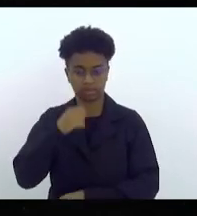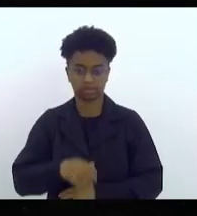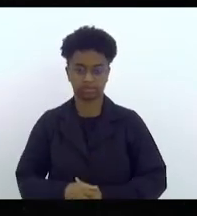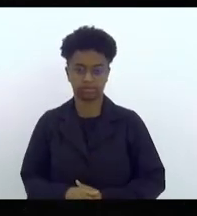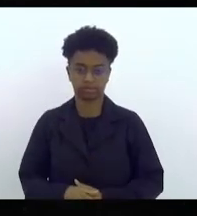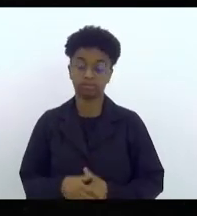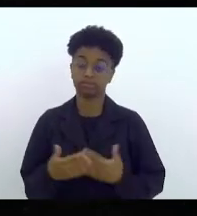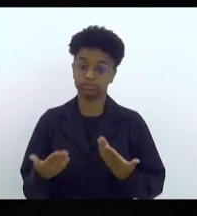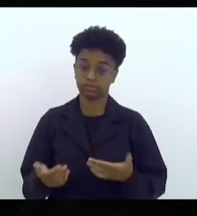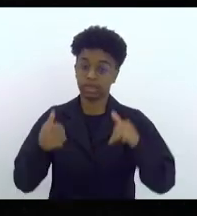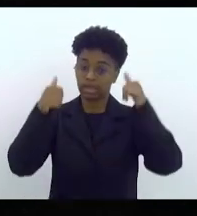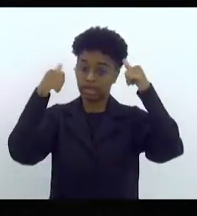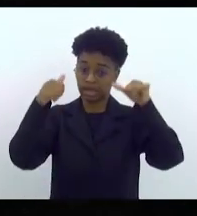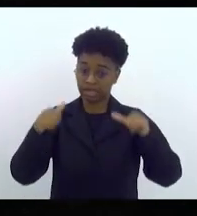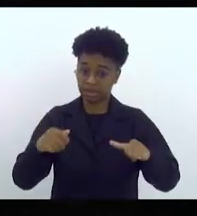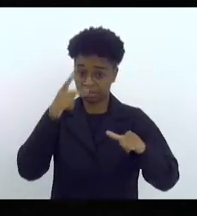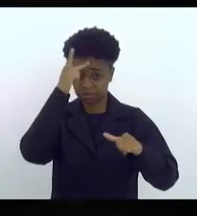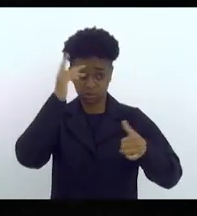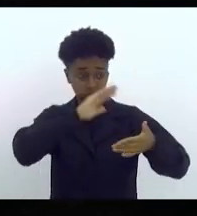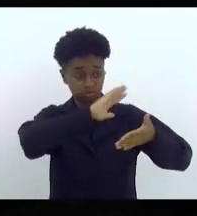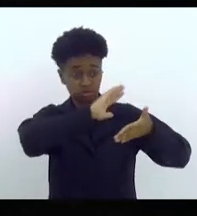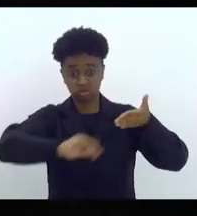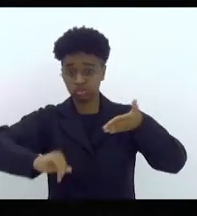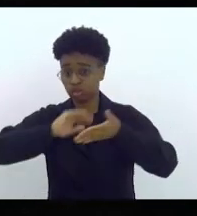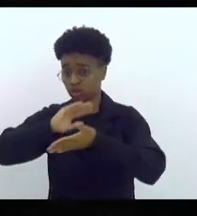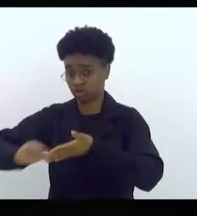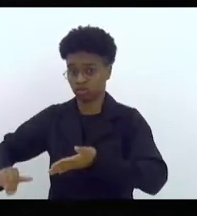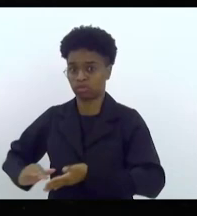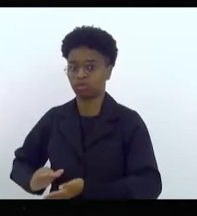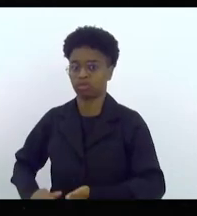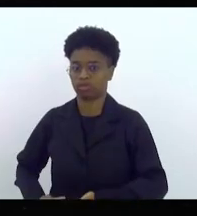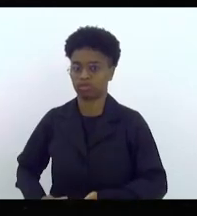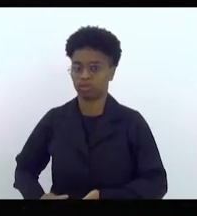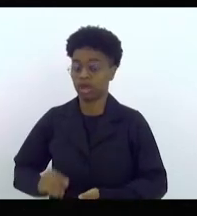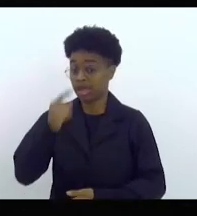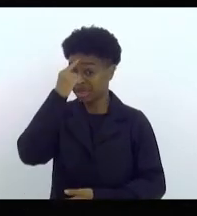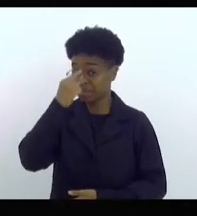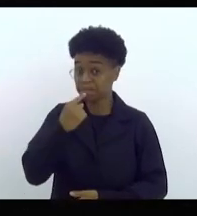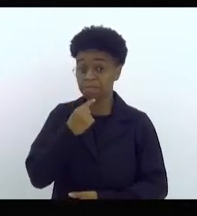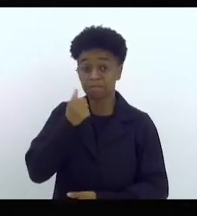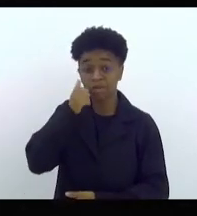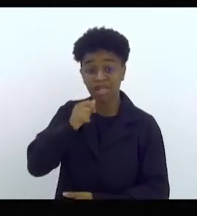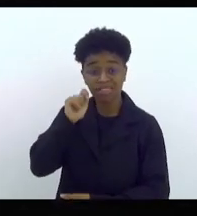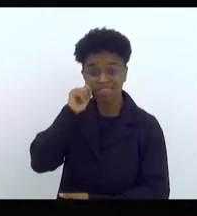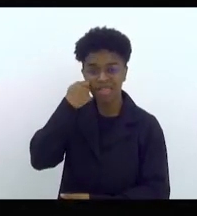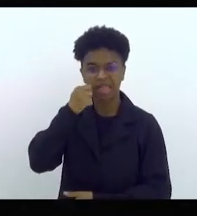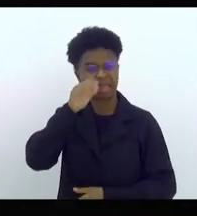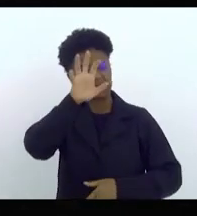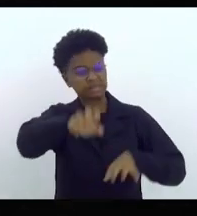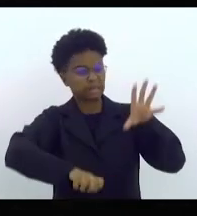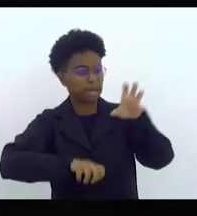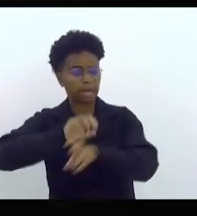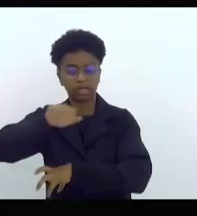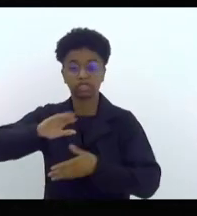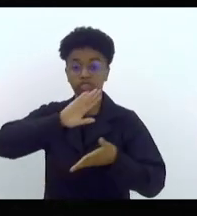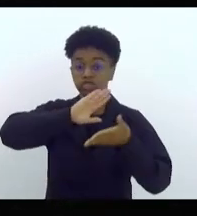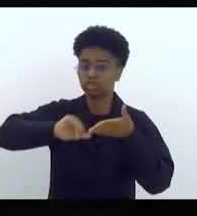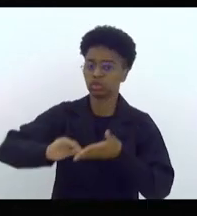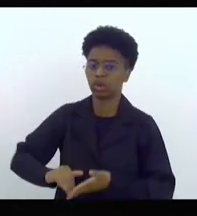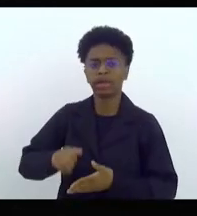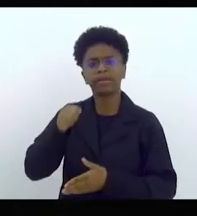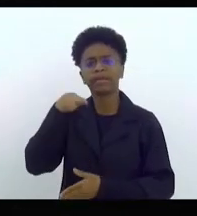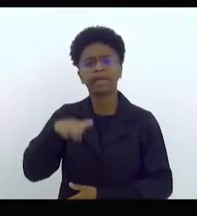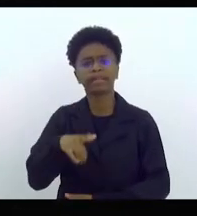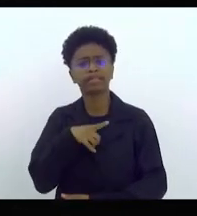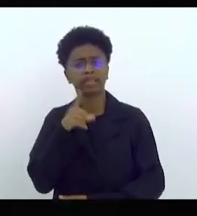esses cartazes foram arrancados. A imagem dessas mulheres negras foi atacada. Há quem interessa